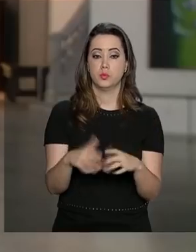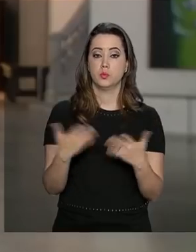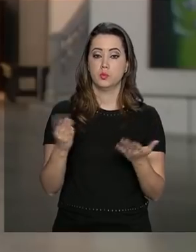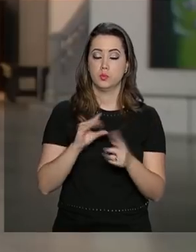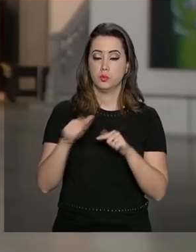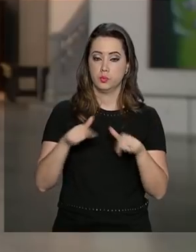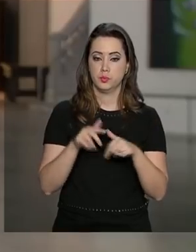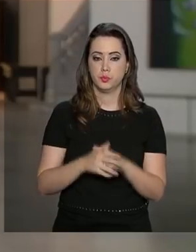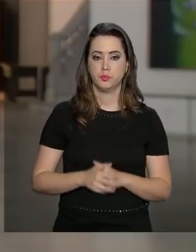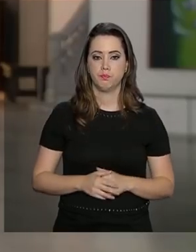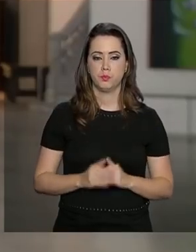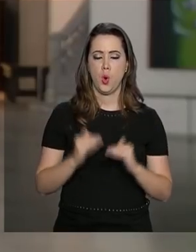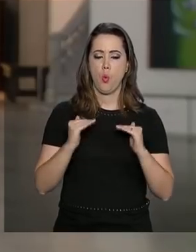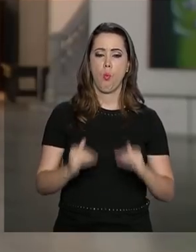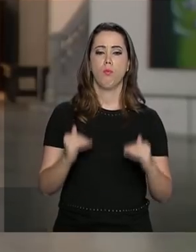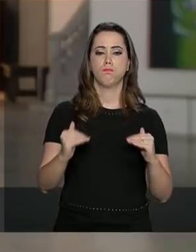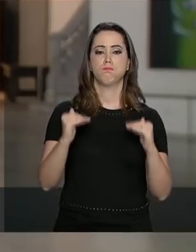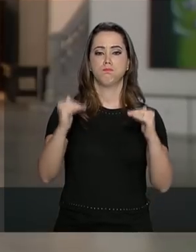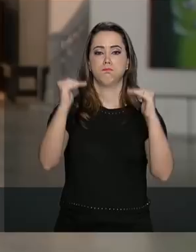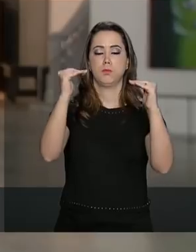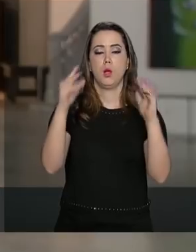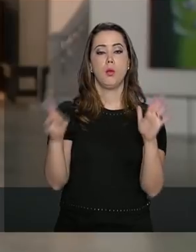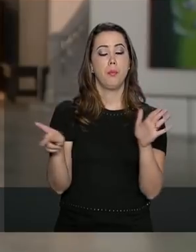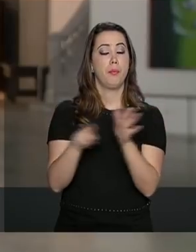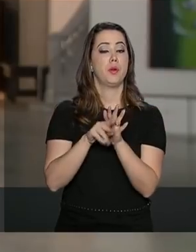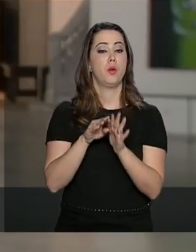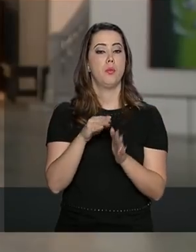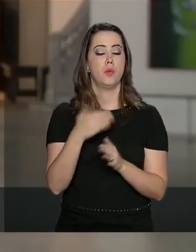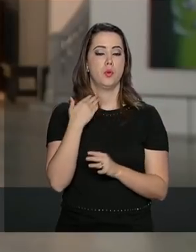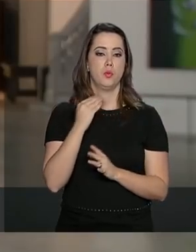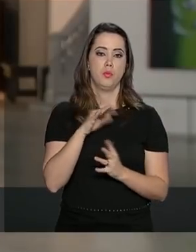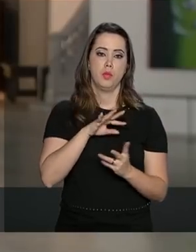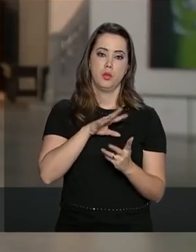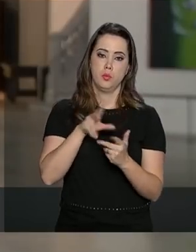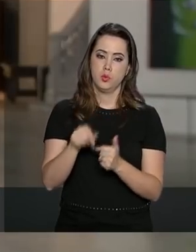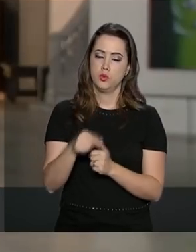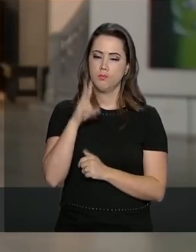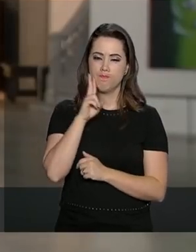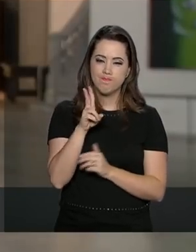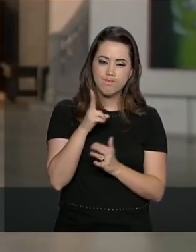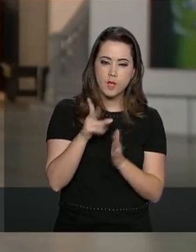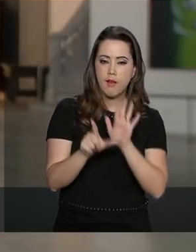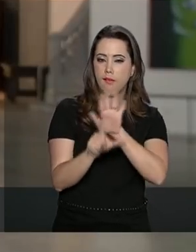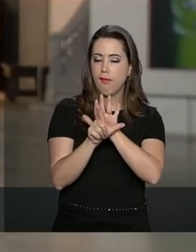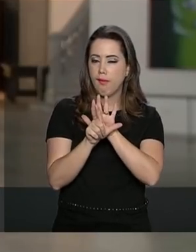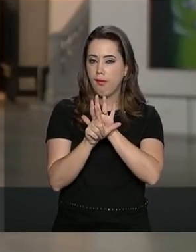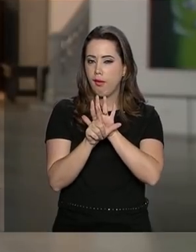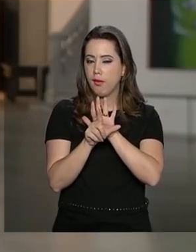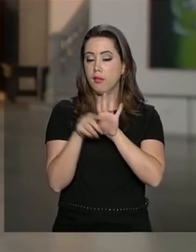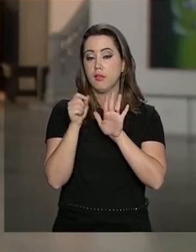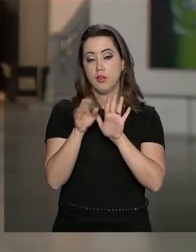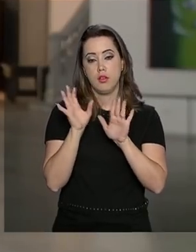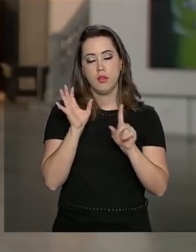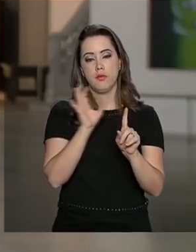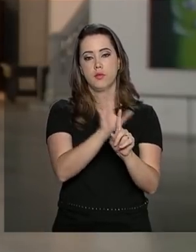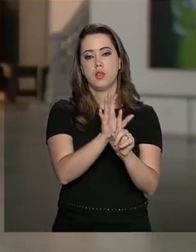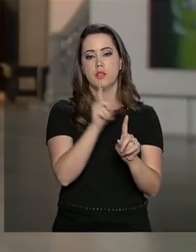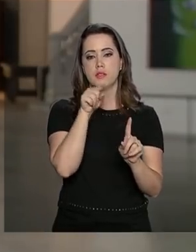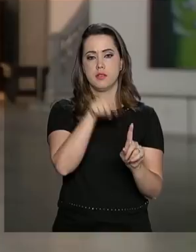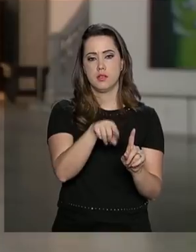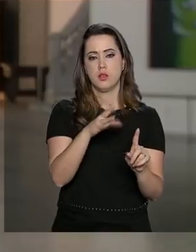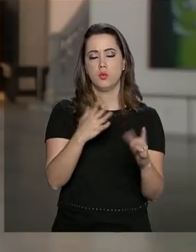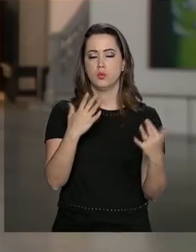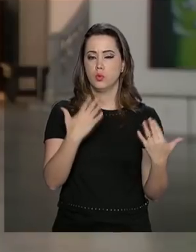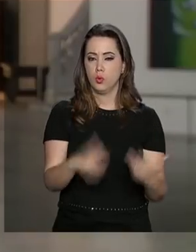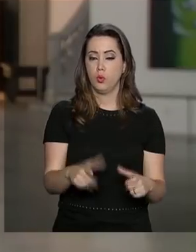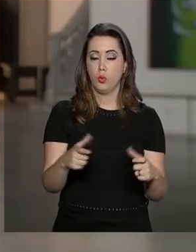trabalho. O ranking elaborado pelo Banco Mundial leva em consideração algumas leis e medidas regulatórias que impactam diretamente